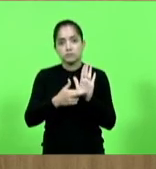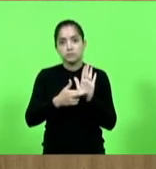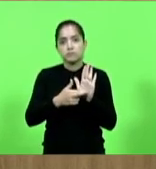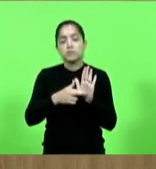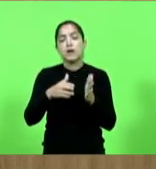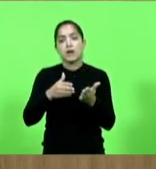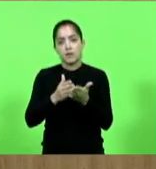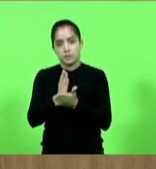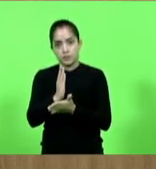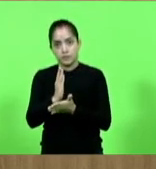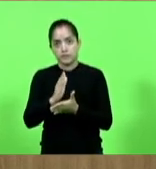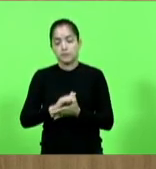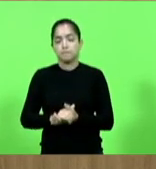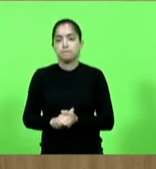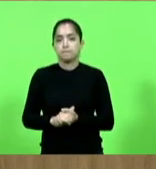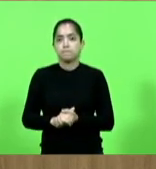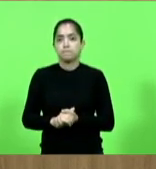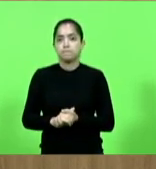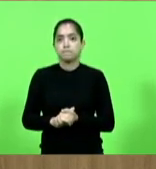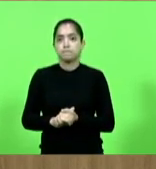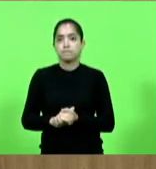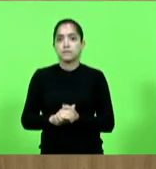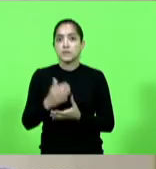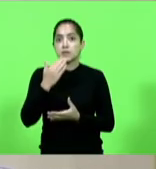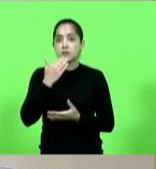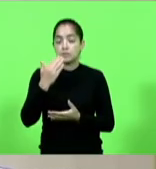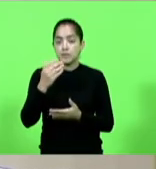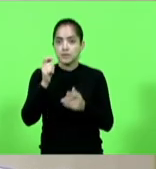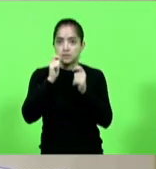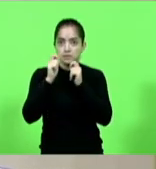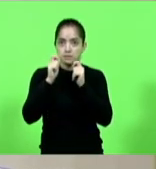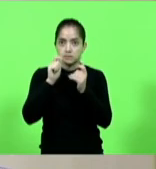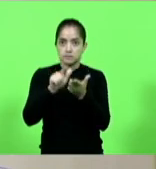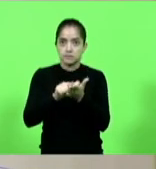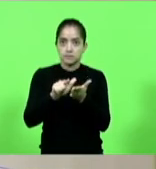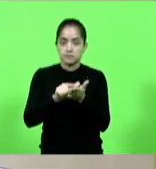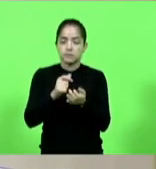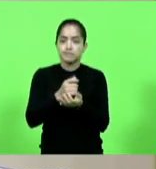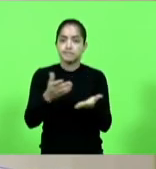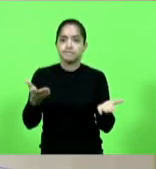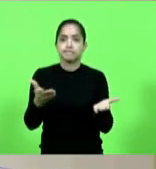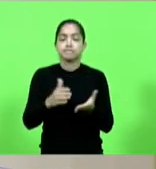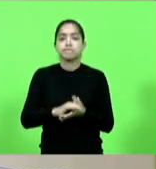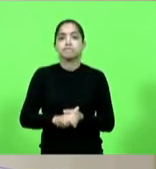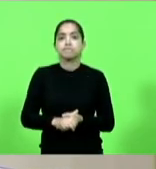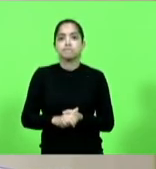duas por aprovado. Eu solicito à assessoria que proceda à distribuição despediente.